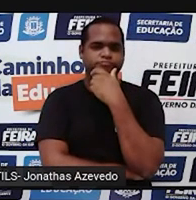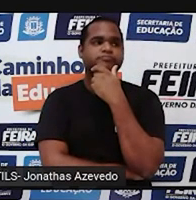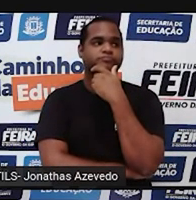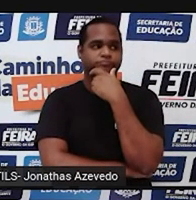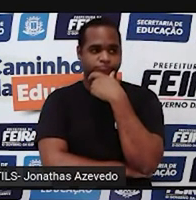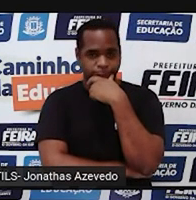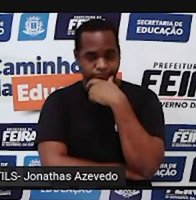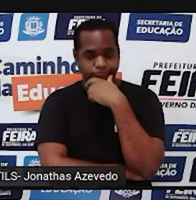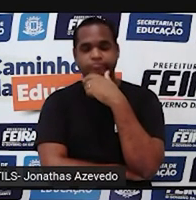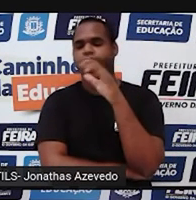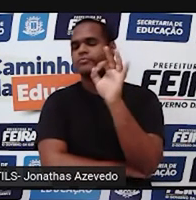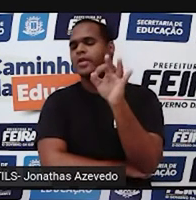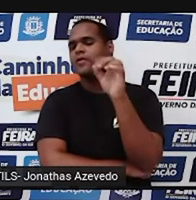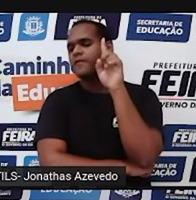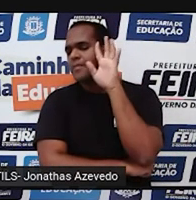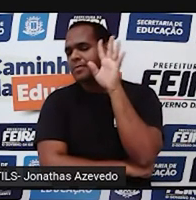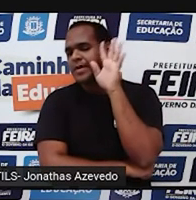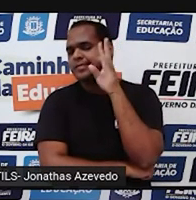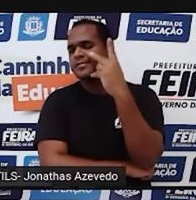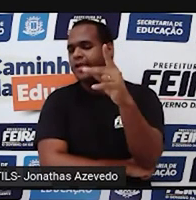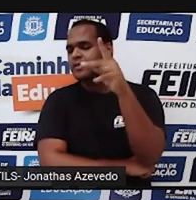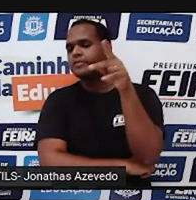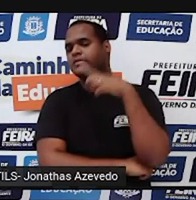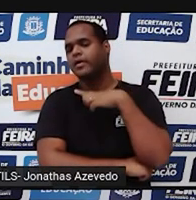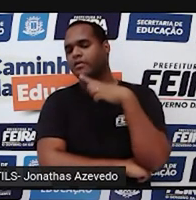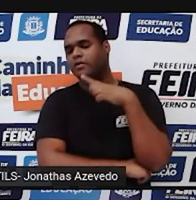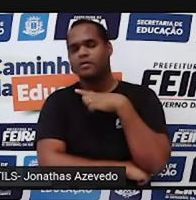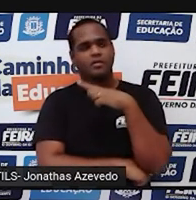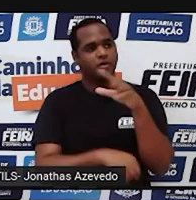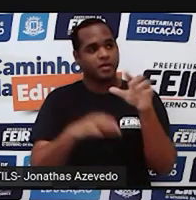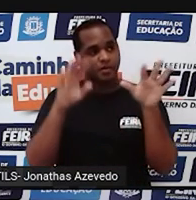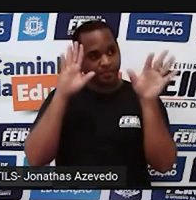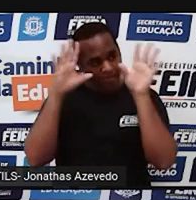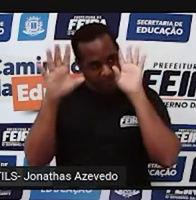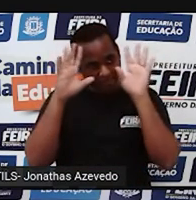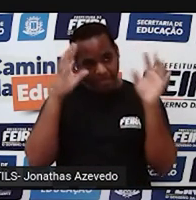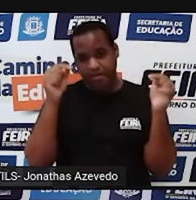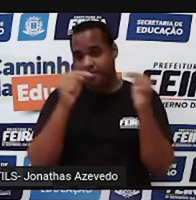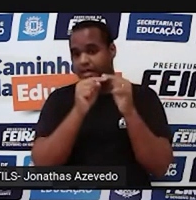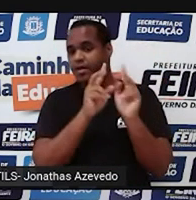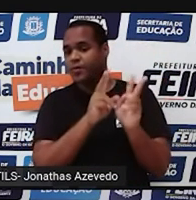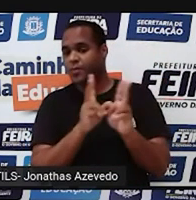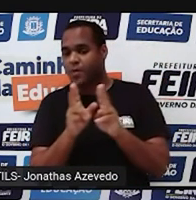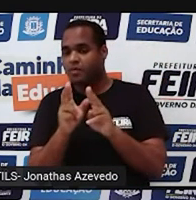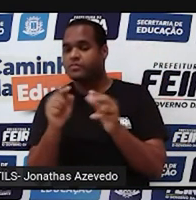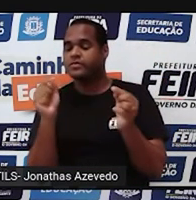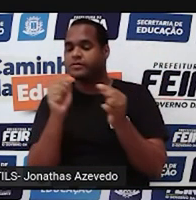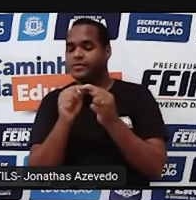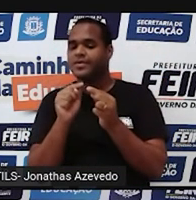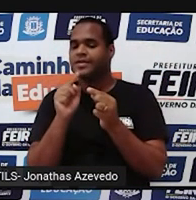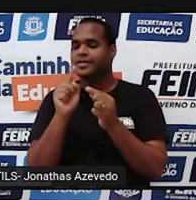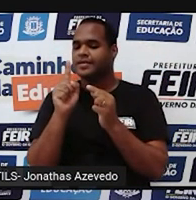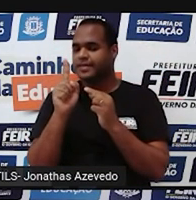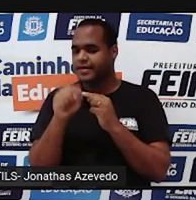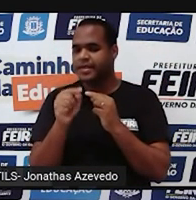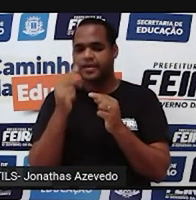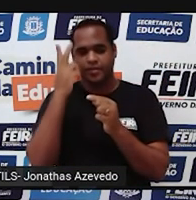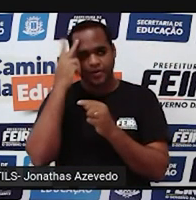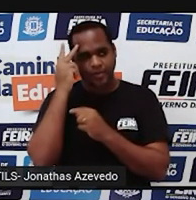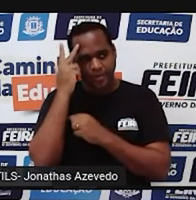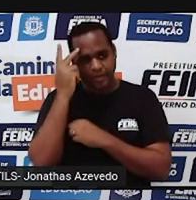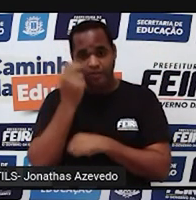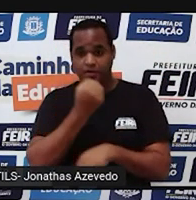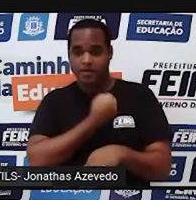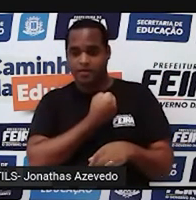exatamente isso que você pensou. Da mesma forma que a gente faz com números naturais.